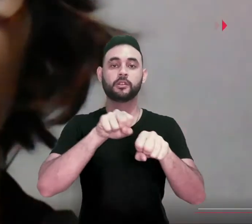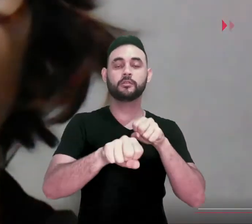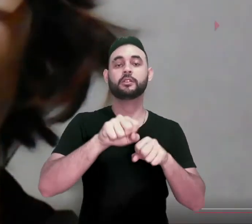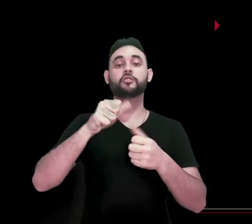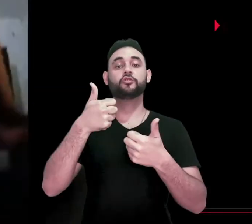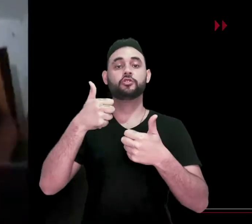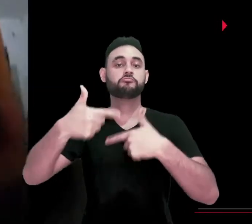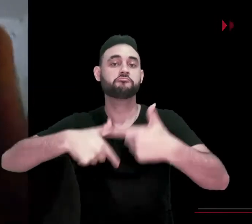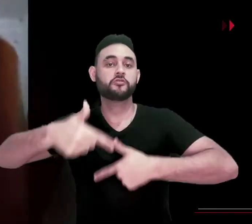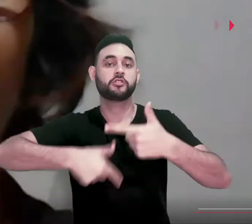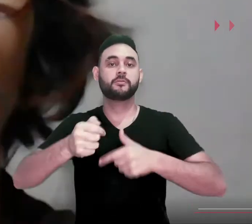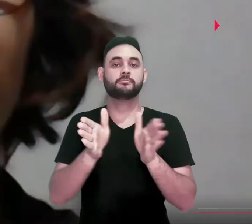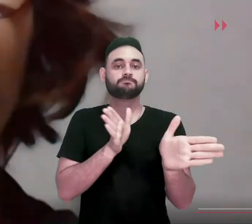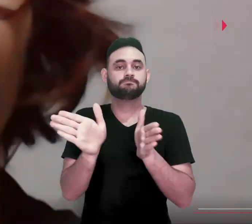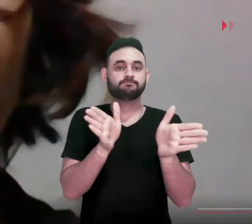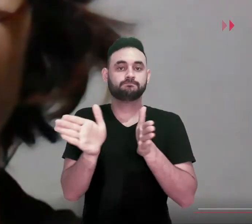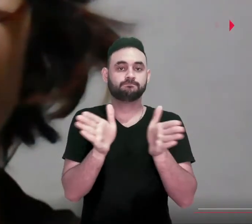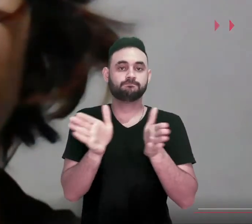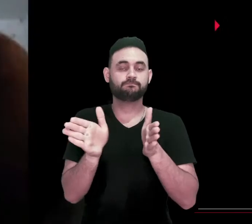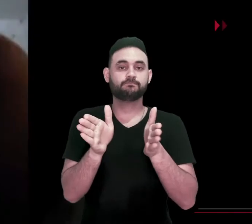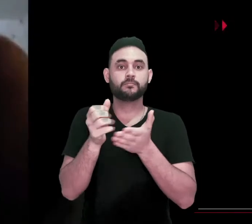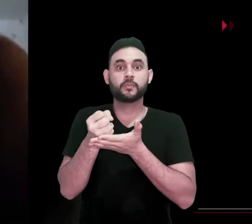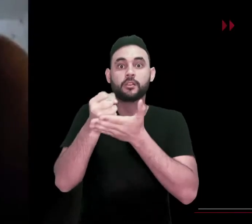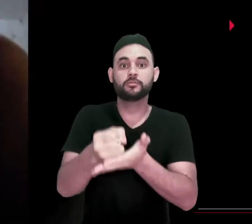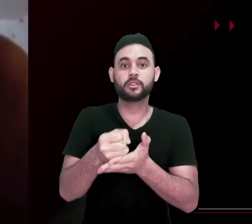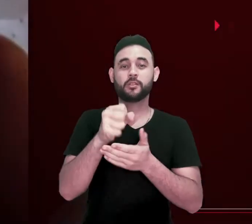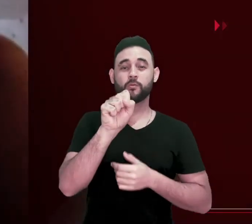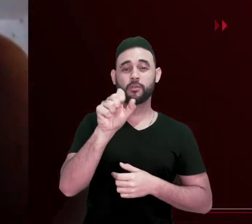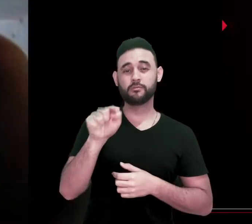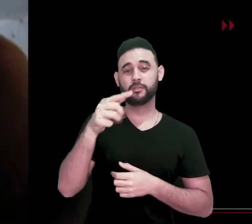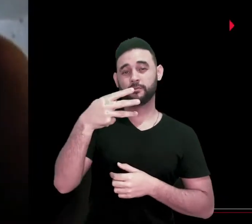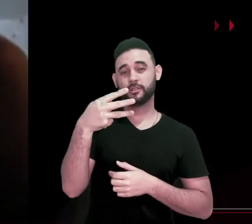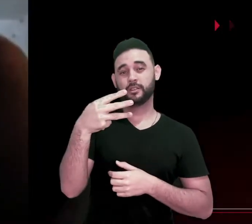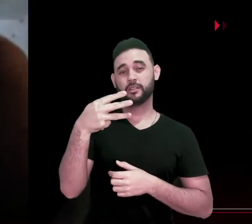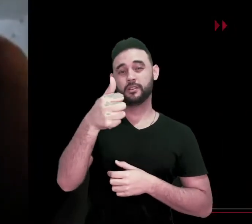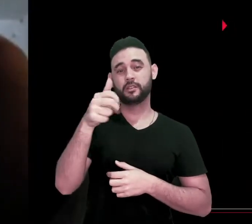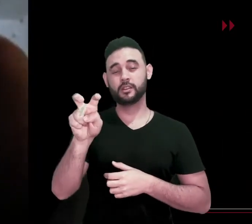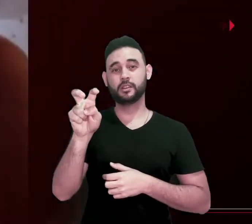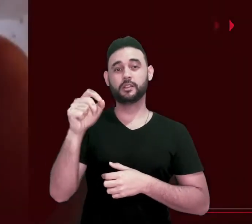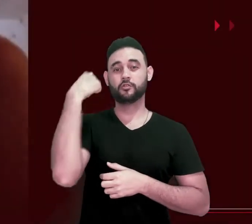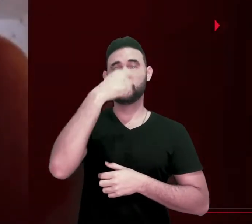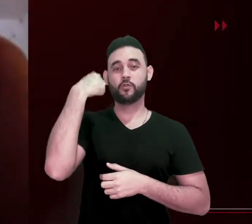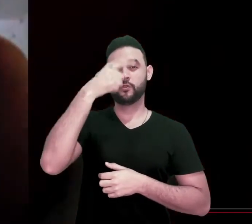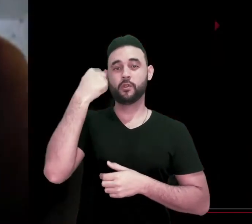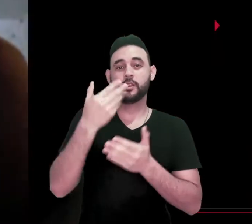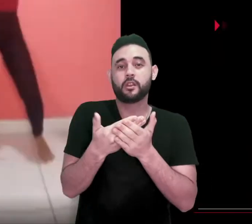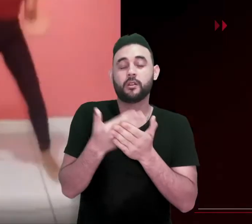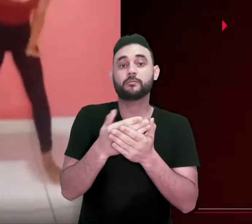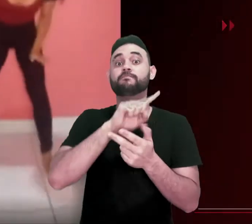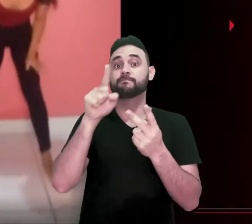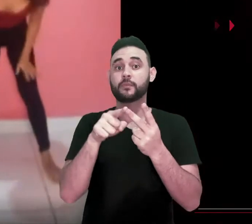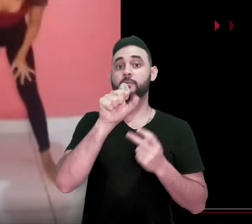atividades de promoção de acessibilidade, que corroboraram 8.315 horas-aula, além de 80